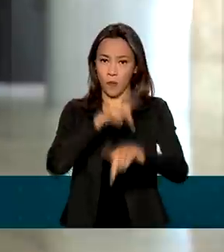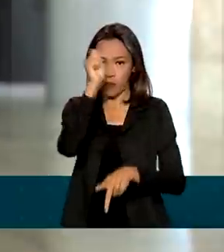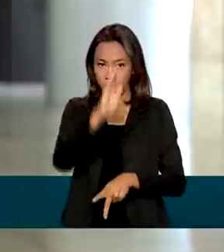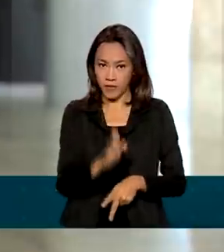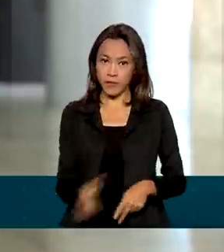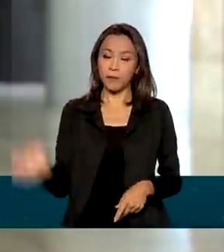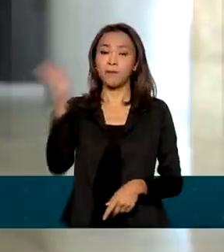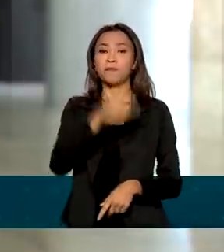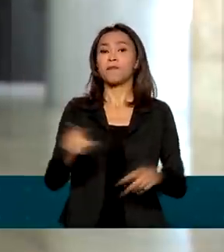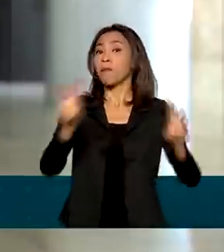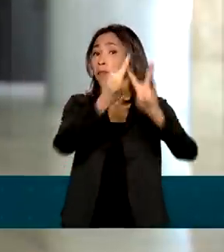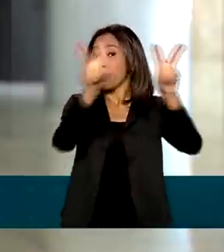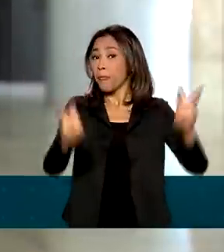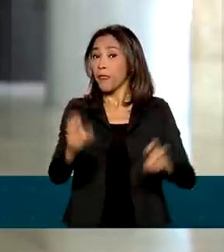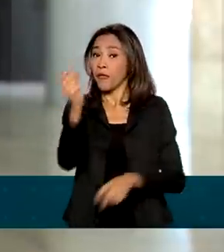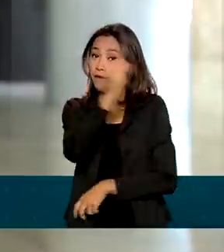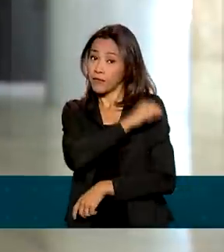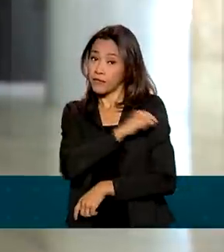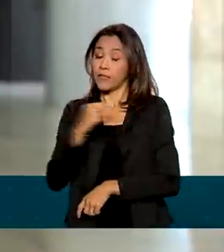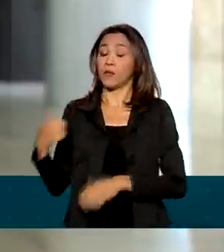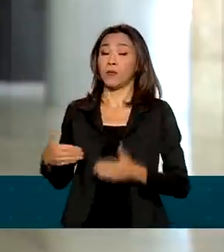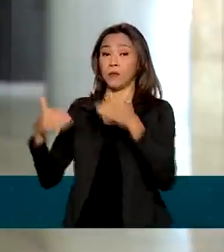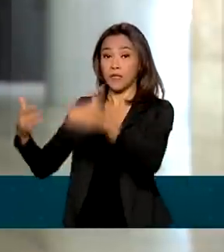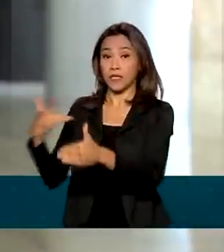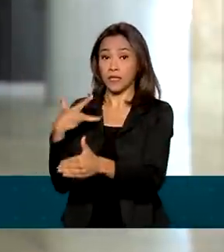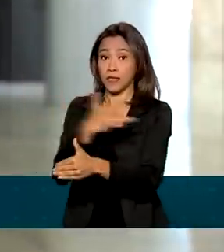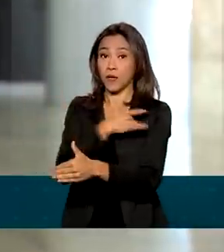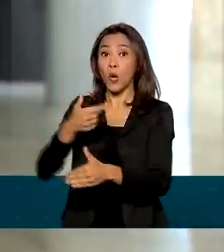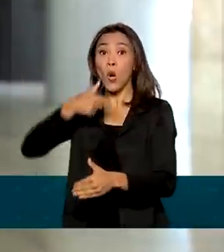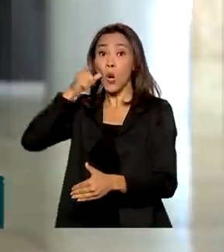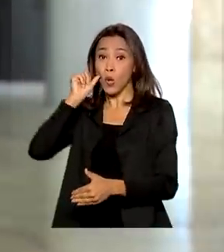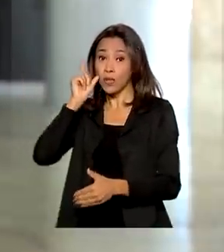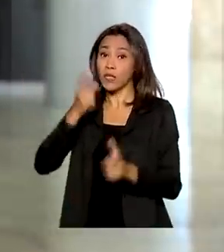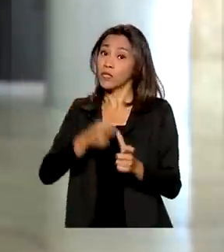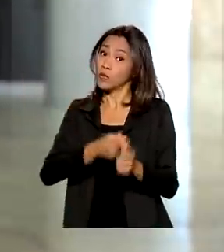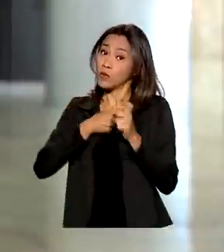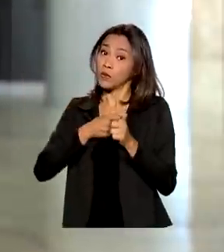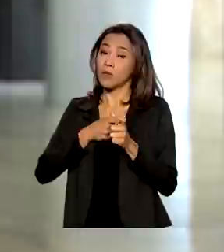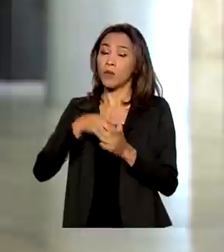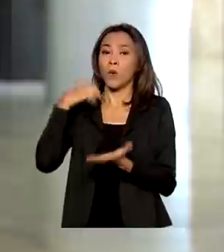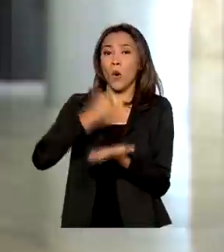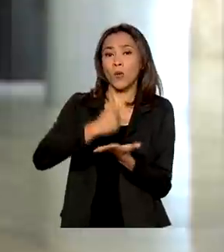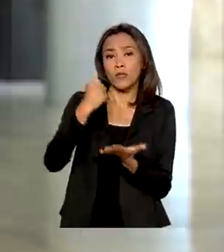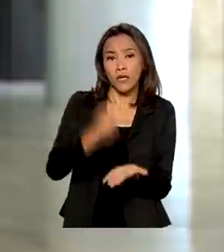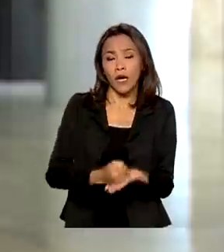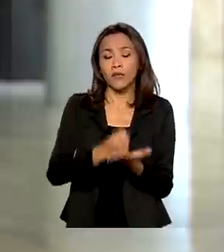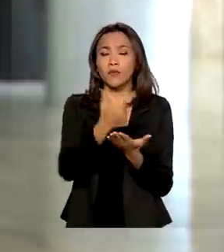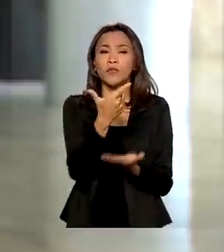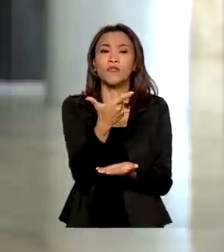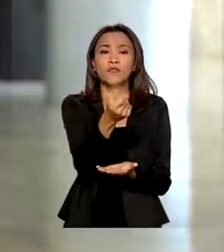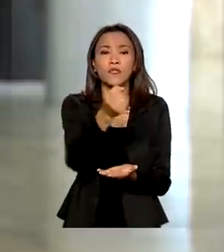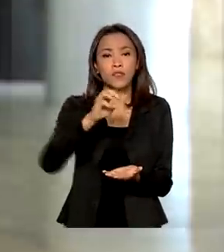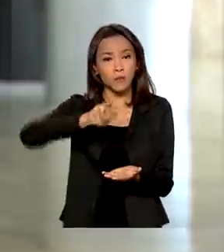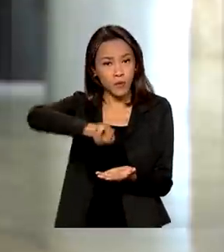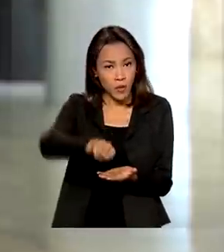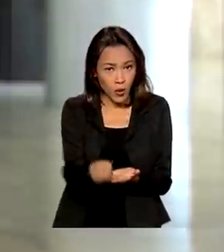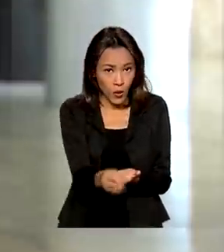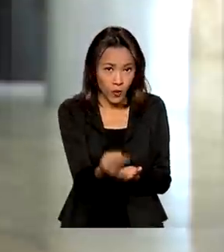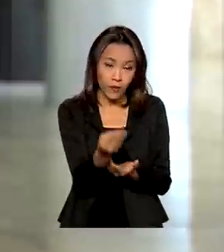Dani, o Ministério da Saúde decidiu suspender ontem o contrato de compra de 20 milhões de doses da vacina